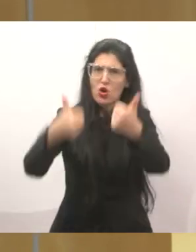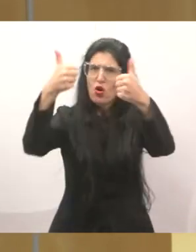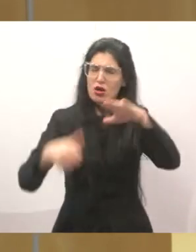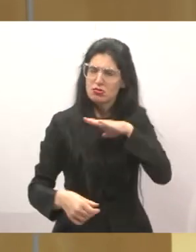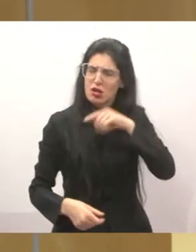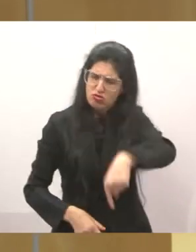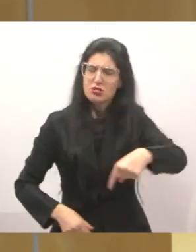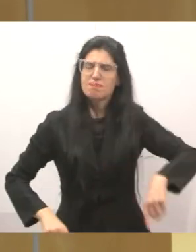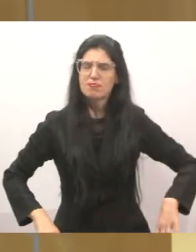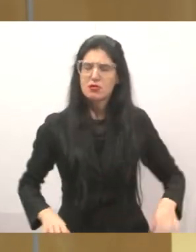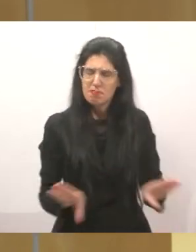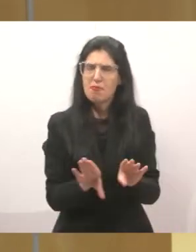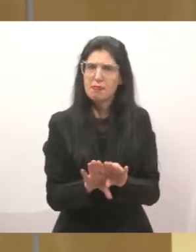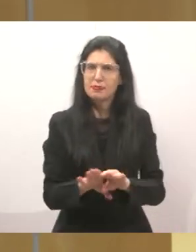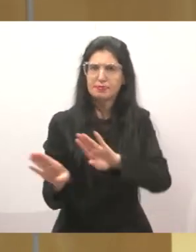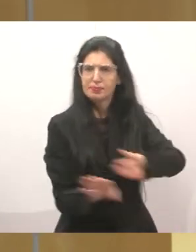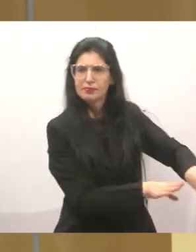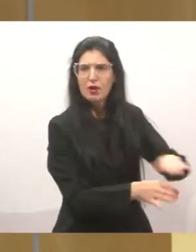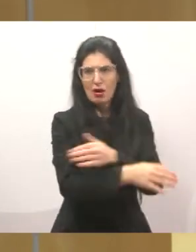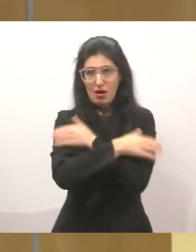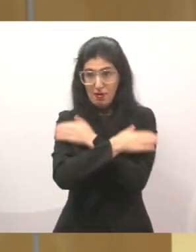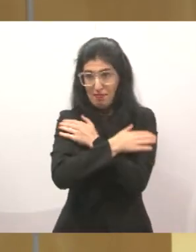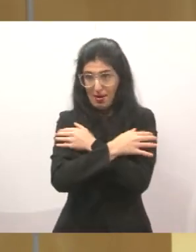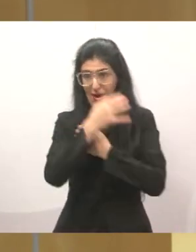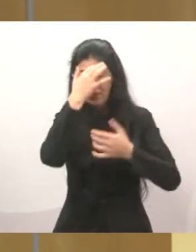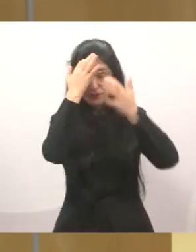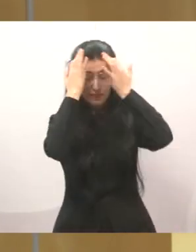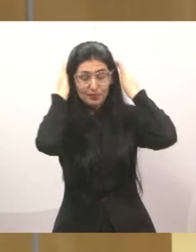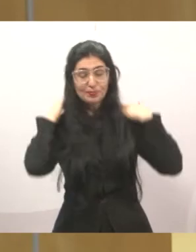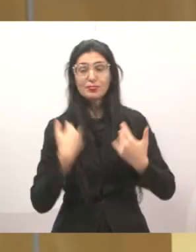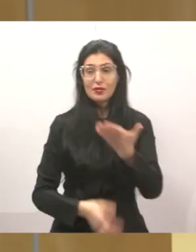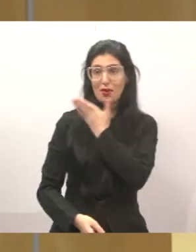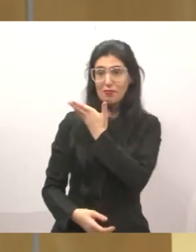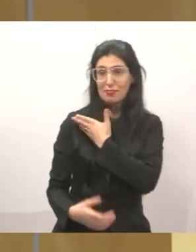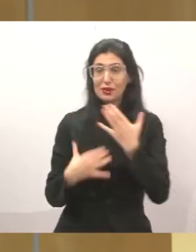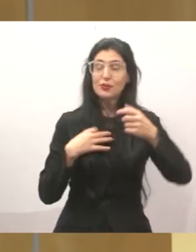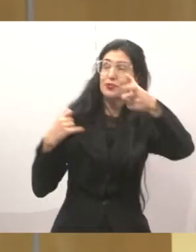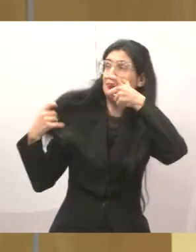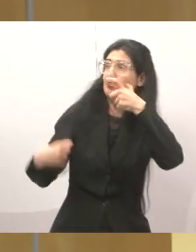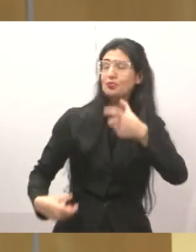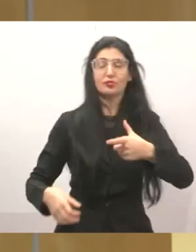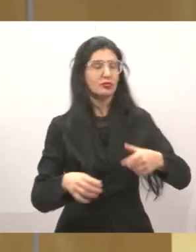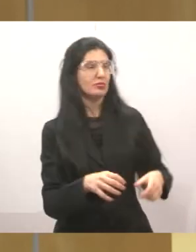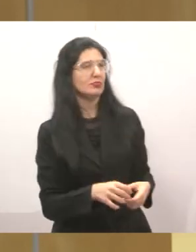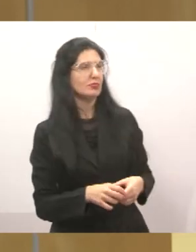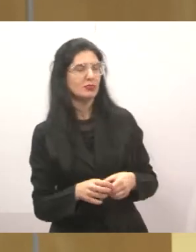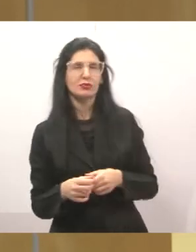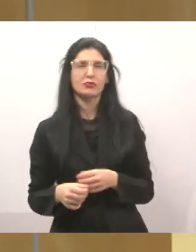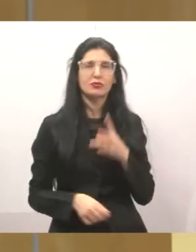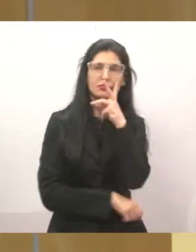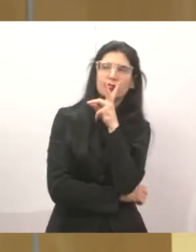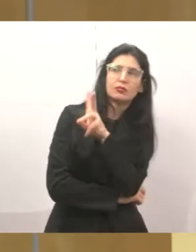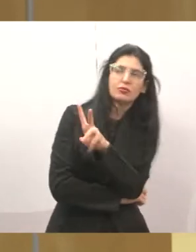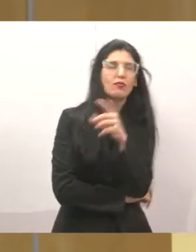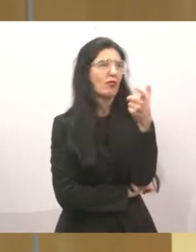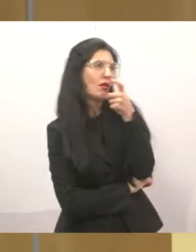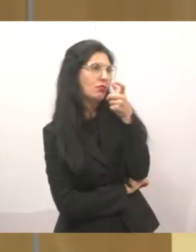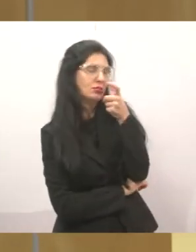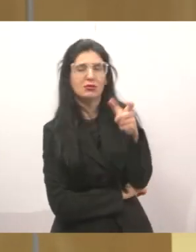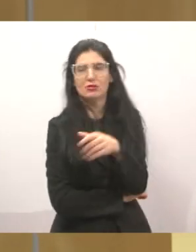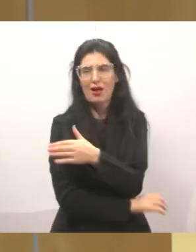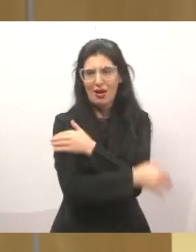eu queria aqui também mandar um abraço para vários companheiros que nos acompanham, o nosso trabalho, companheiros que estão junto com a gente,